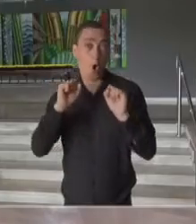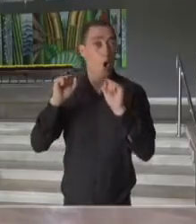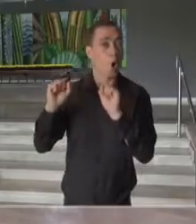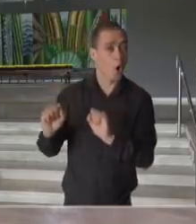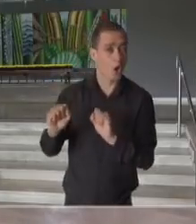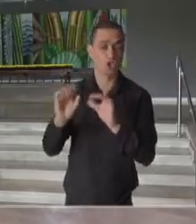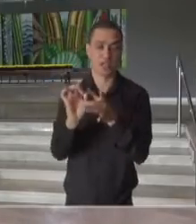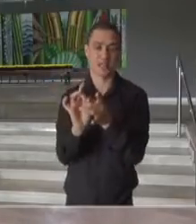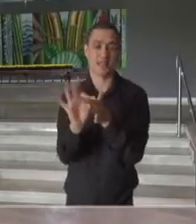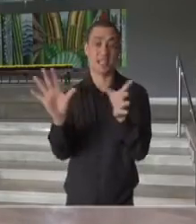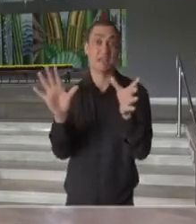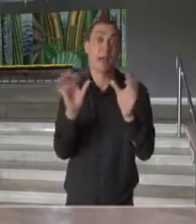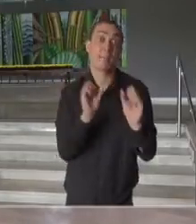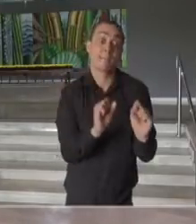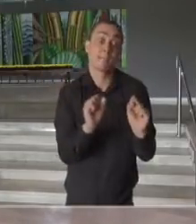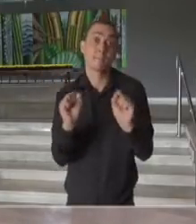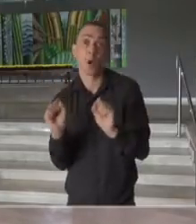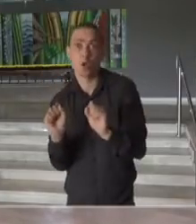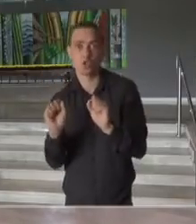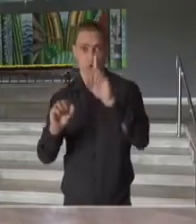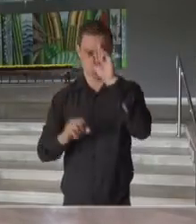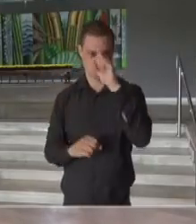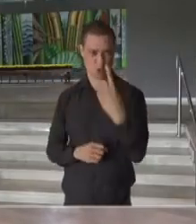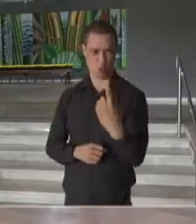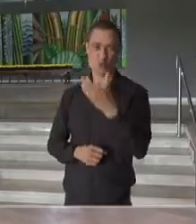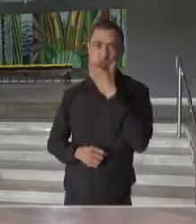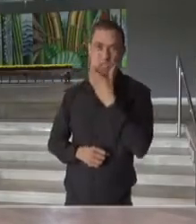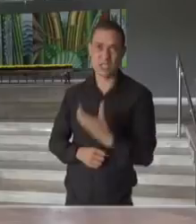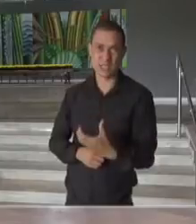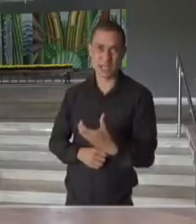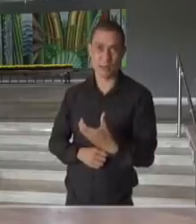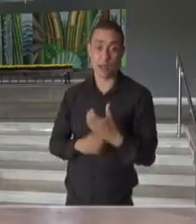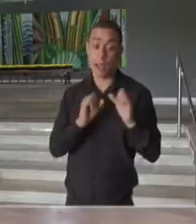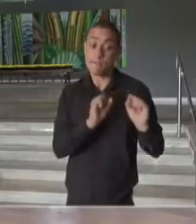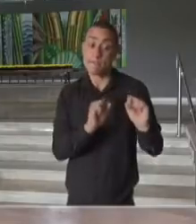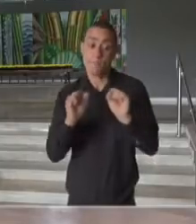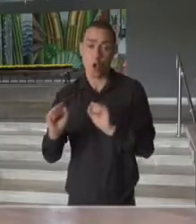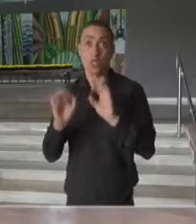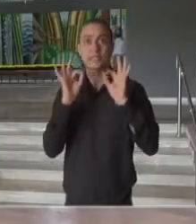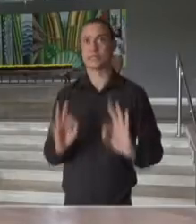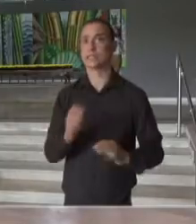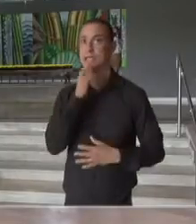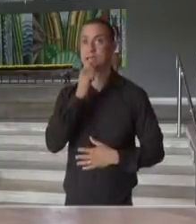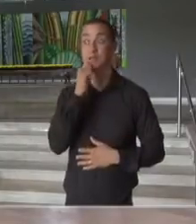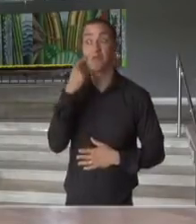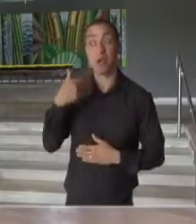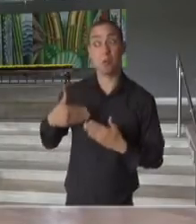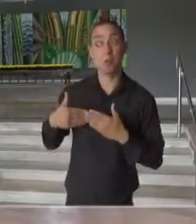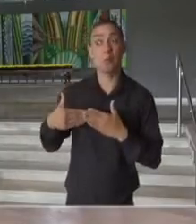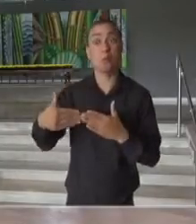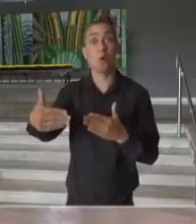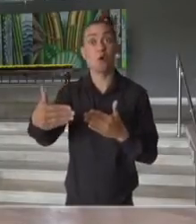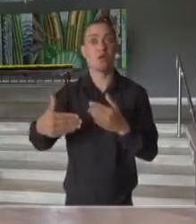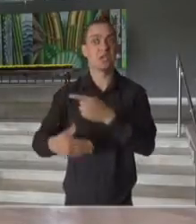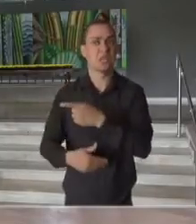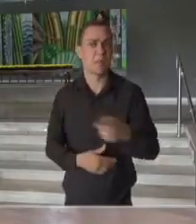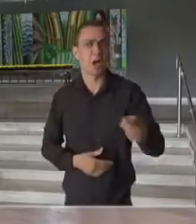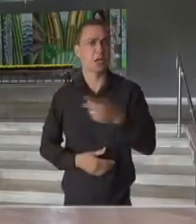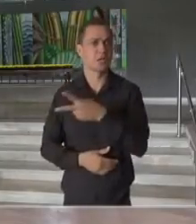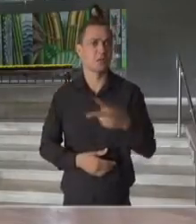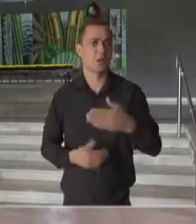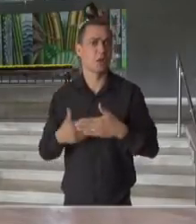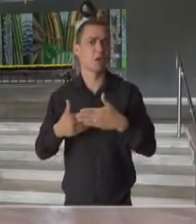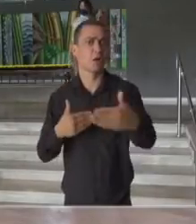ter a liberação do uso de máscaras a partir de 1º de dezembro, eu digo possivelmente porque ainda vamos acompanhar as duas próximas semanas